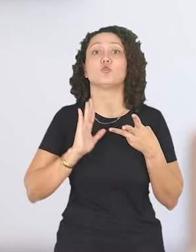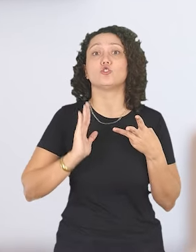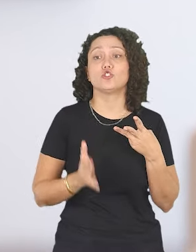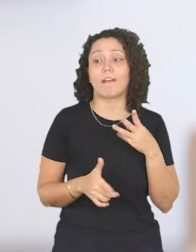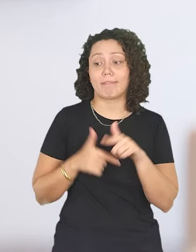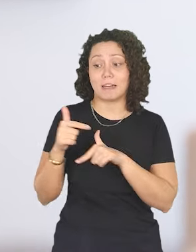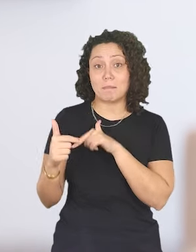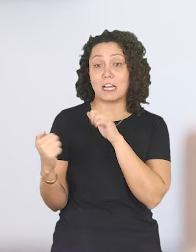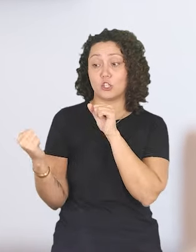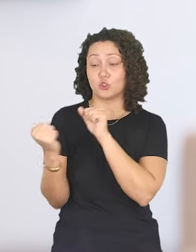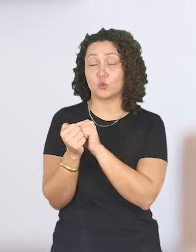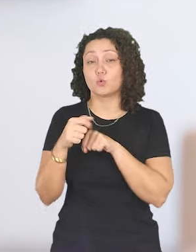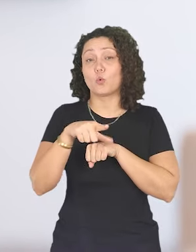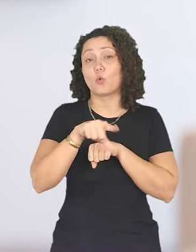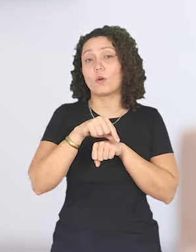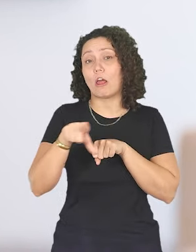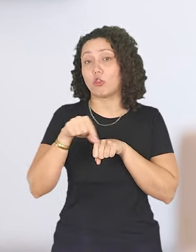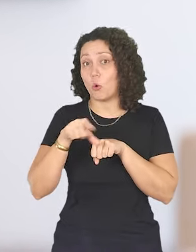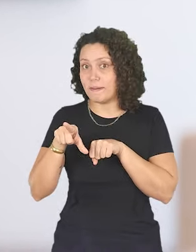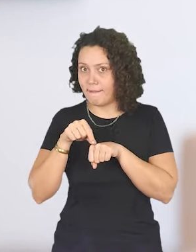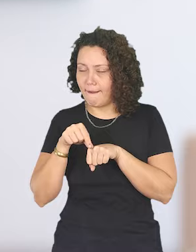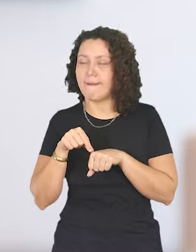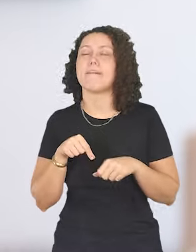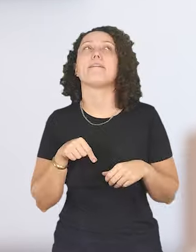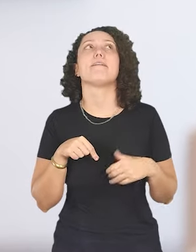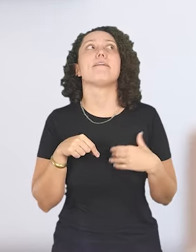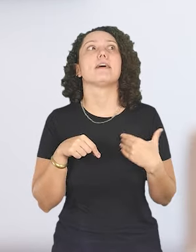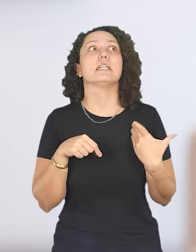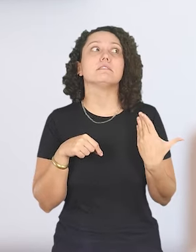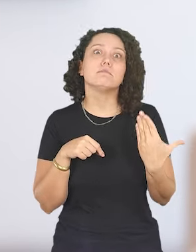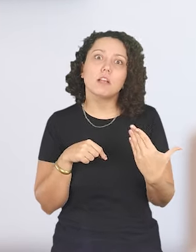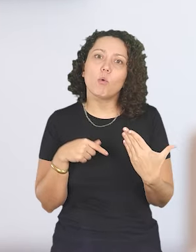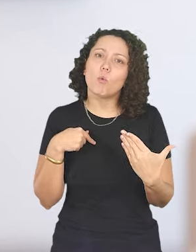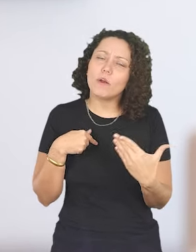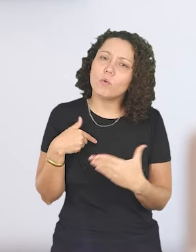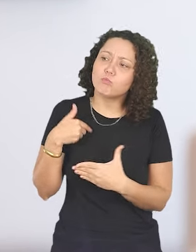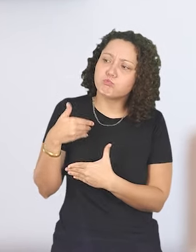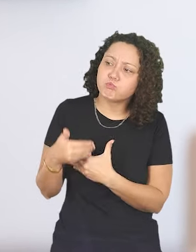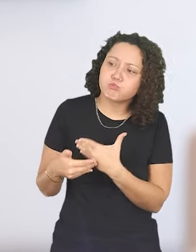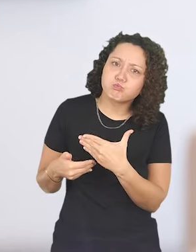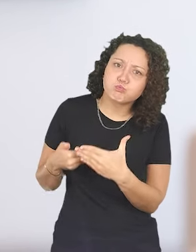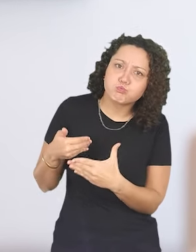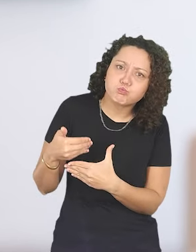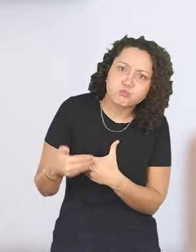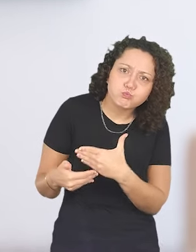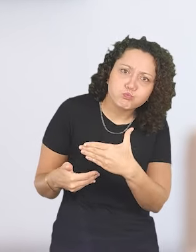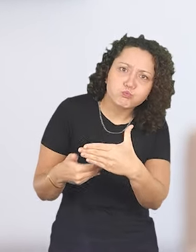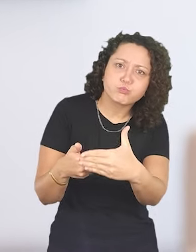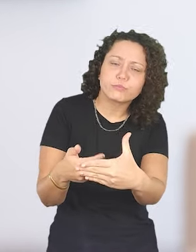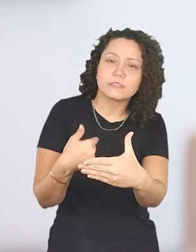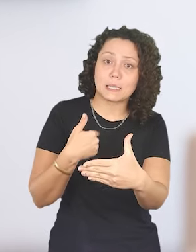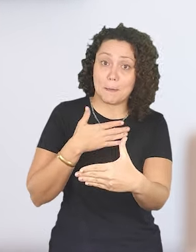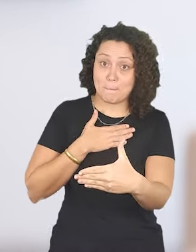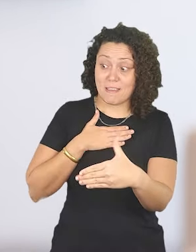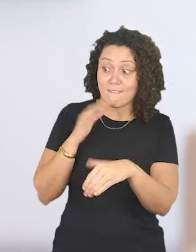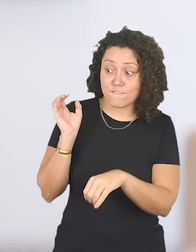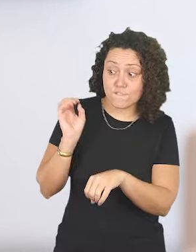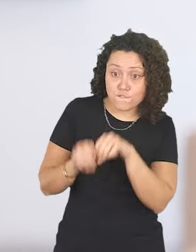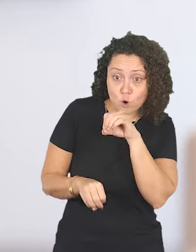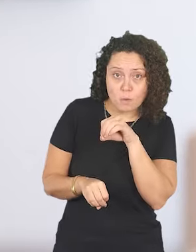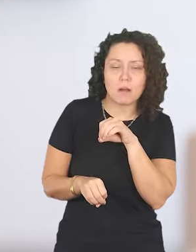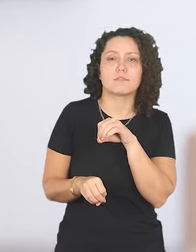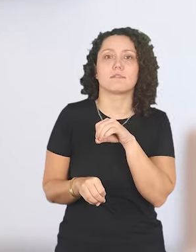trabalhei também com curadores, fiz assistência de curadoria, então foi no meu desenvolvimento durante a minha